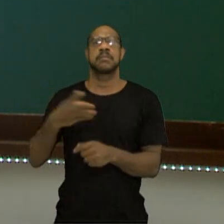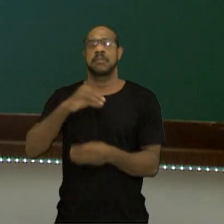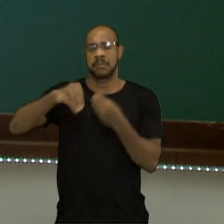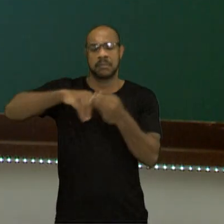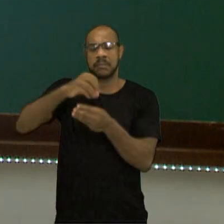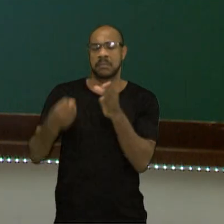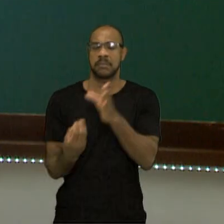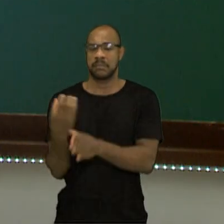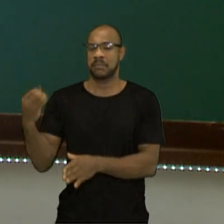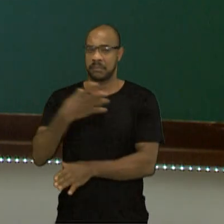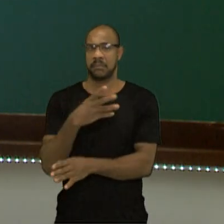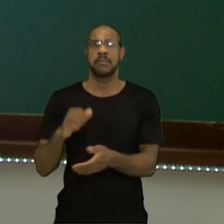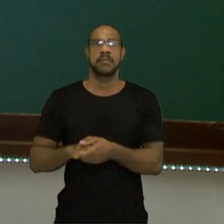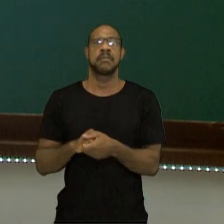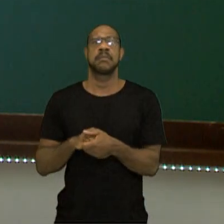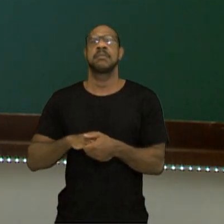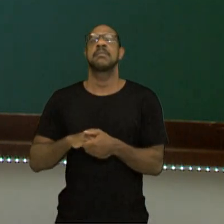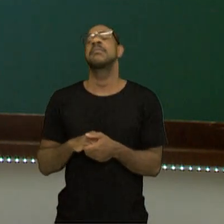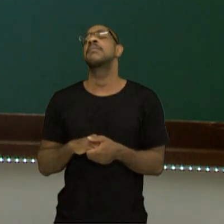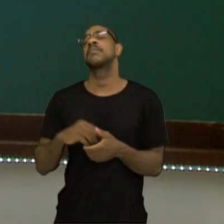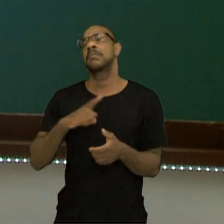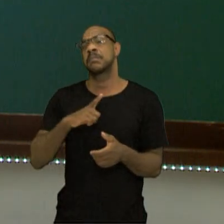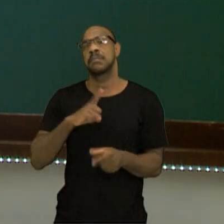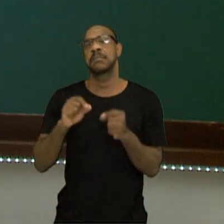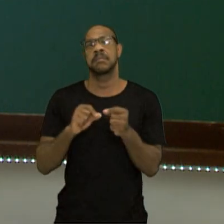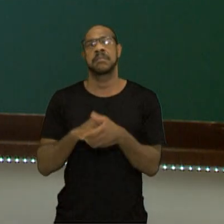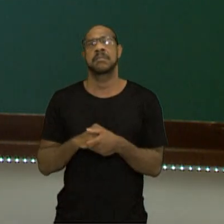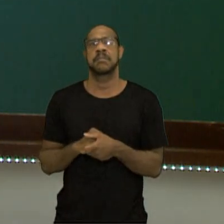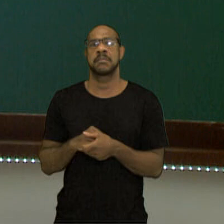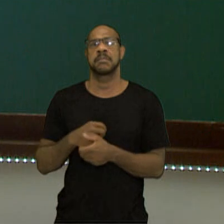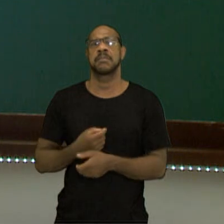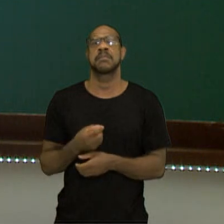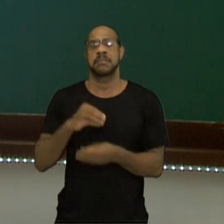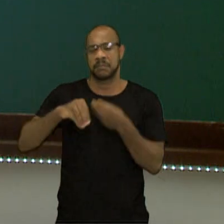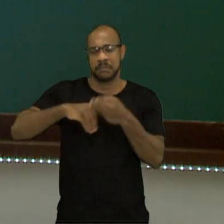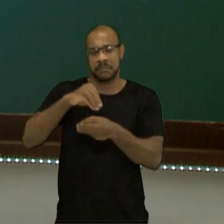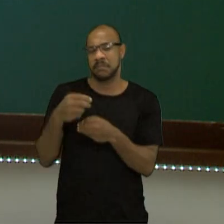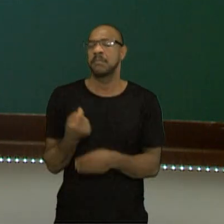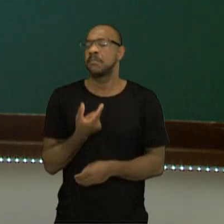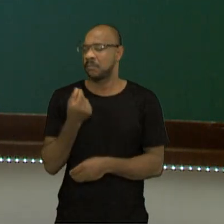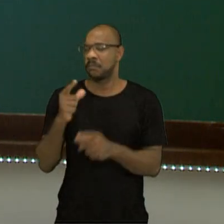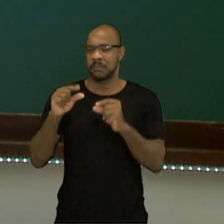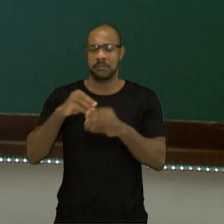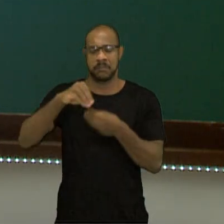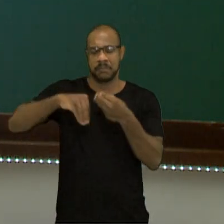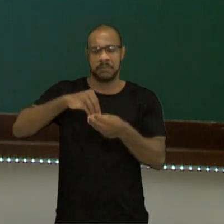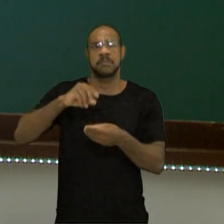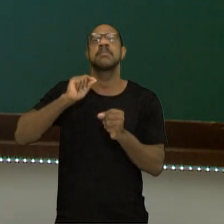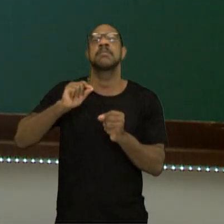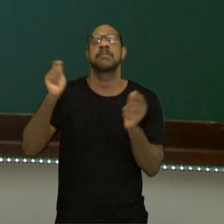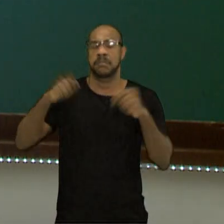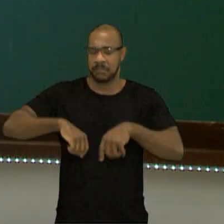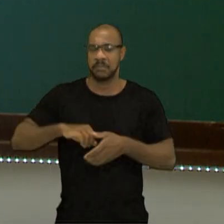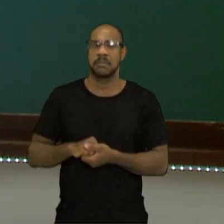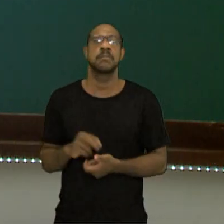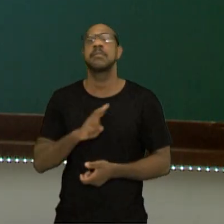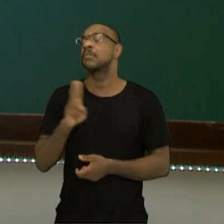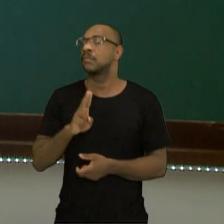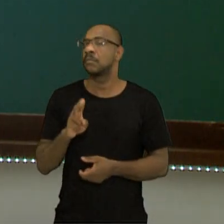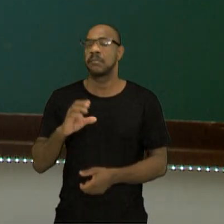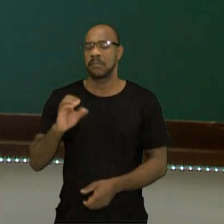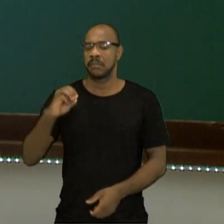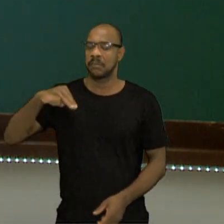substâncias de composição menos complexas, que originalmente nós chamamos de substâncias o quê?